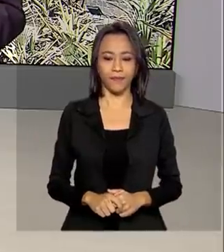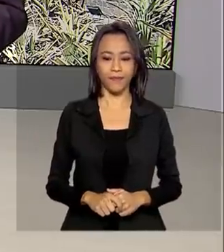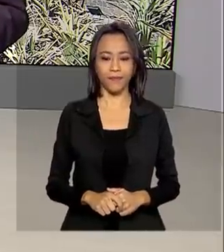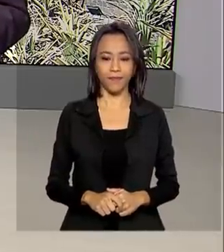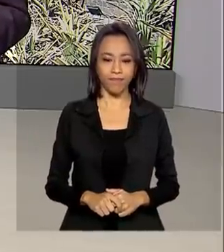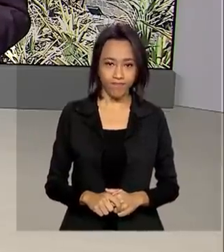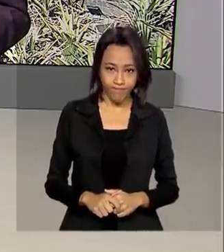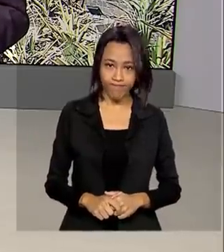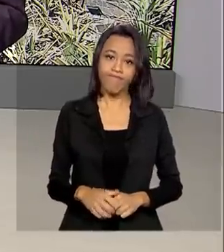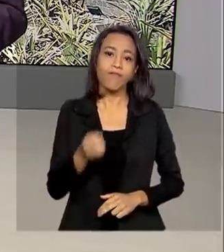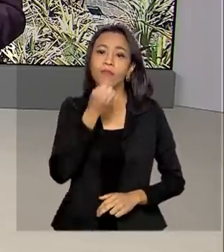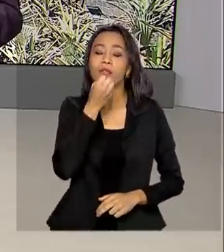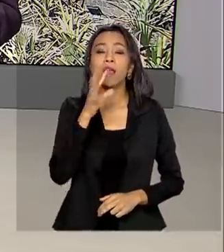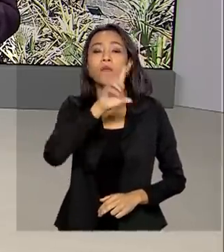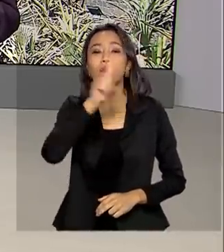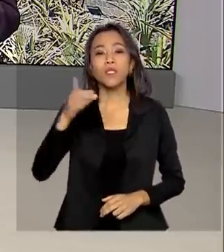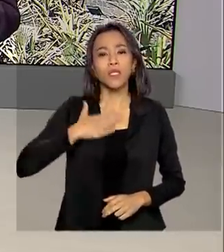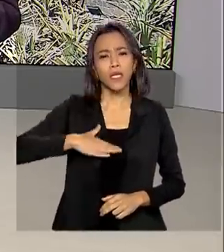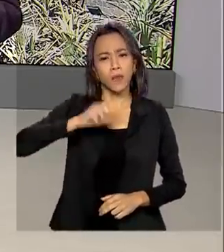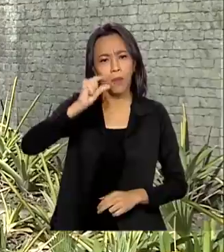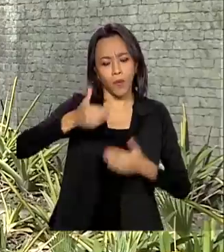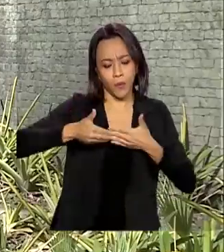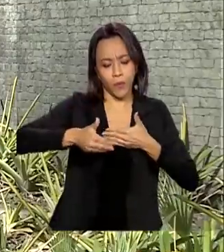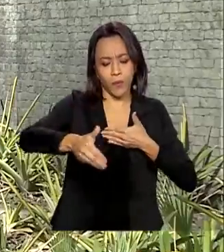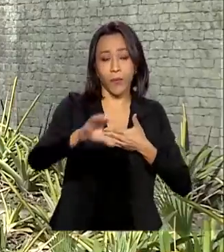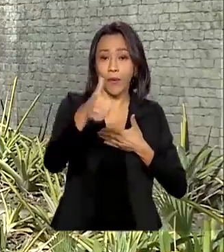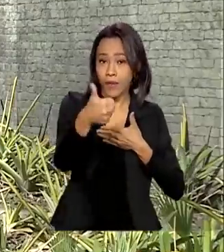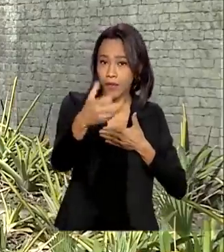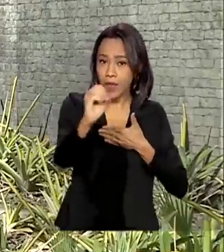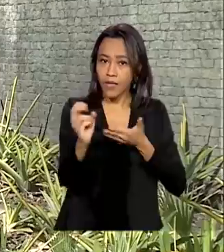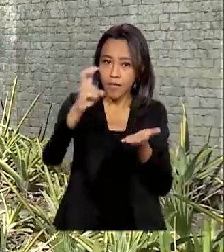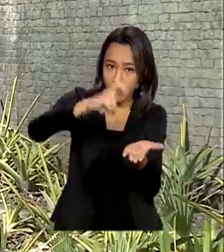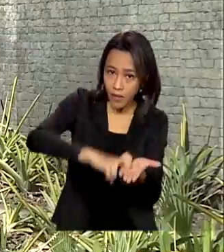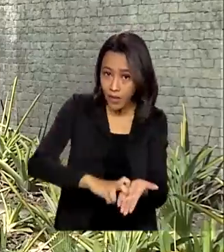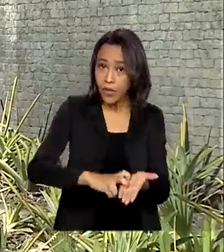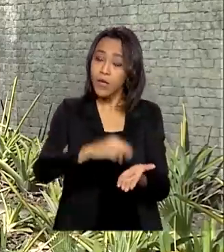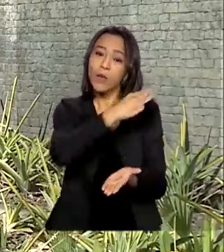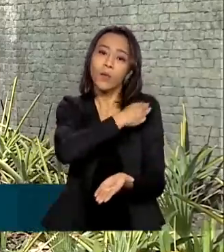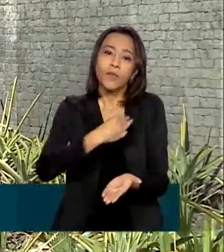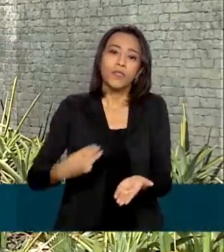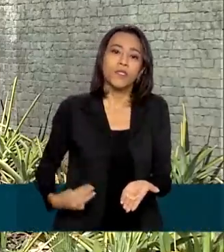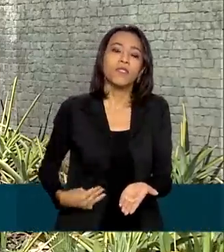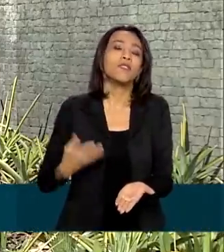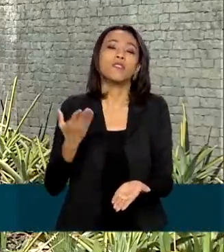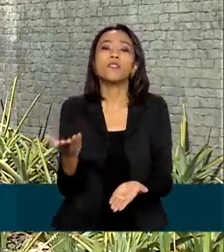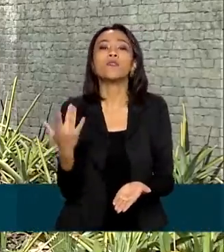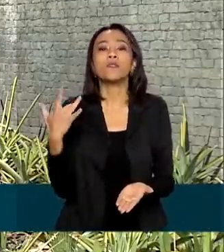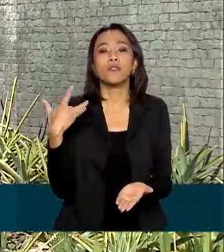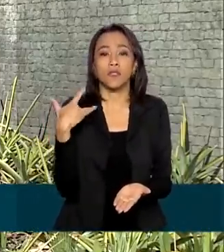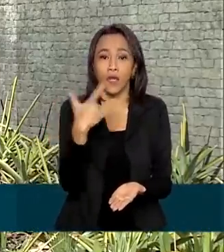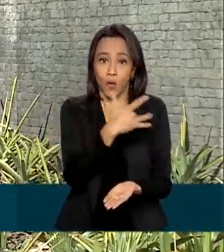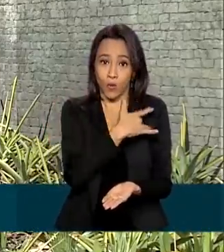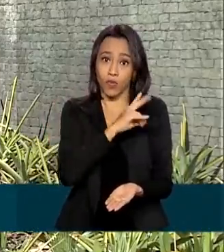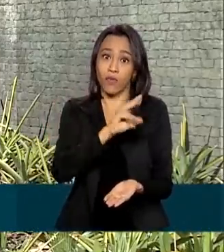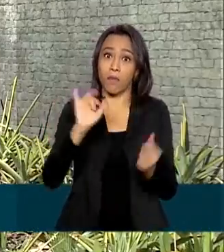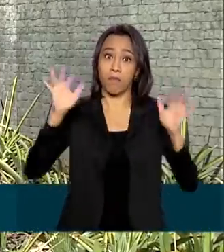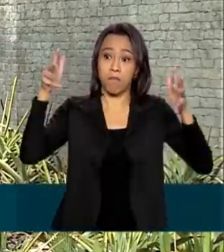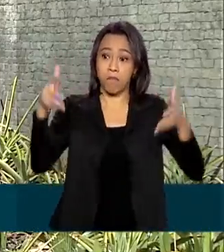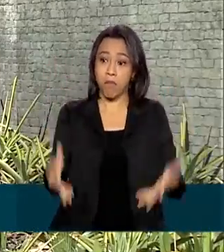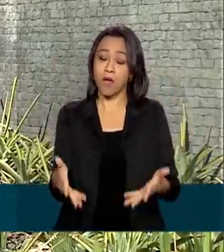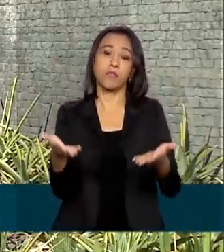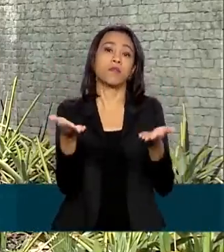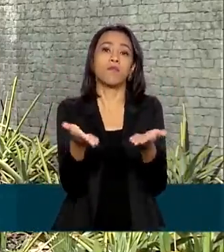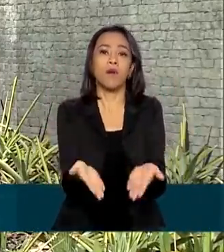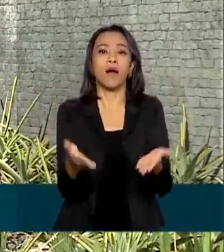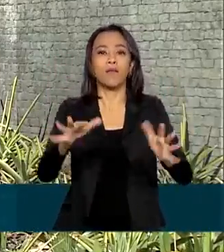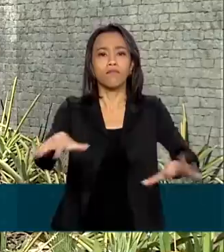Bom dia, Renata. Daqui a pouco, às 10h30 da manhã, aqui na sede da Fiocruz, o ministro interino da Saúde, Eduardo Pazuello, vai participar da cerimônia que